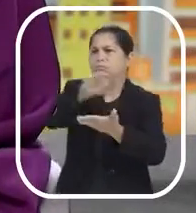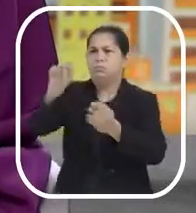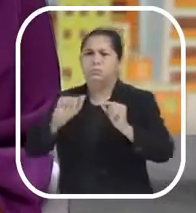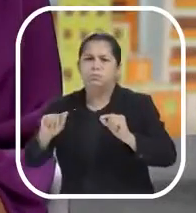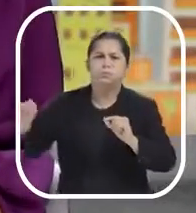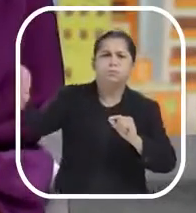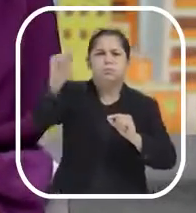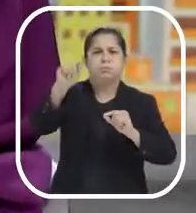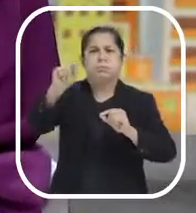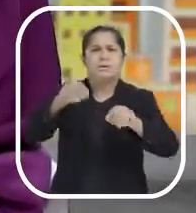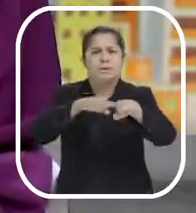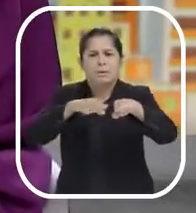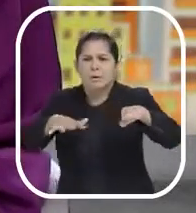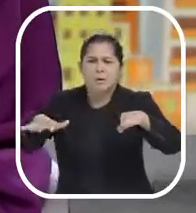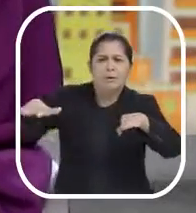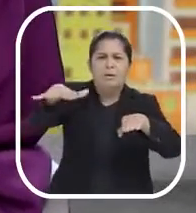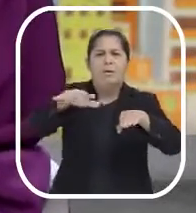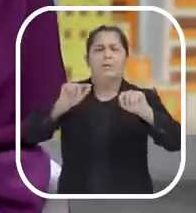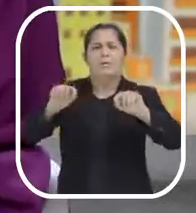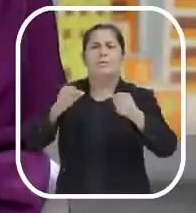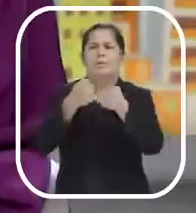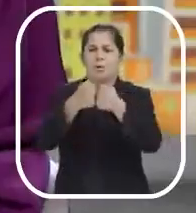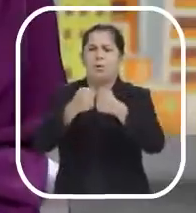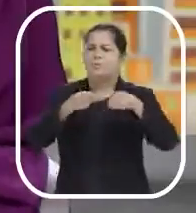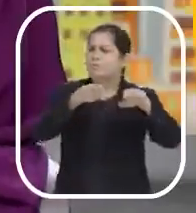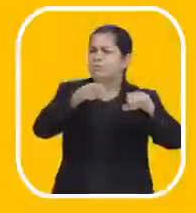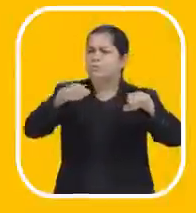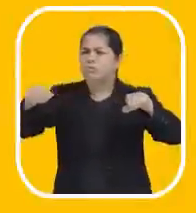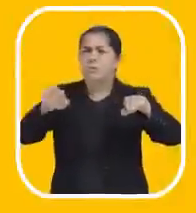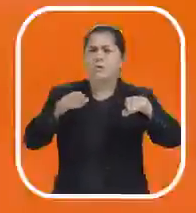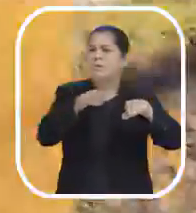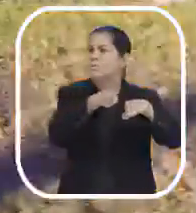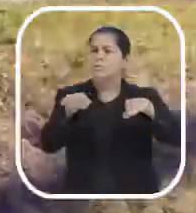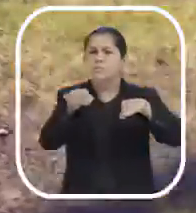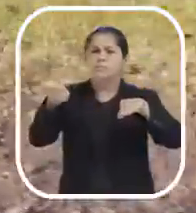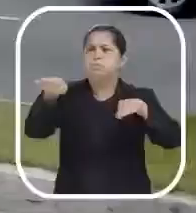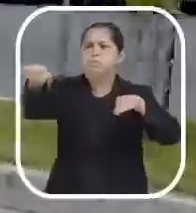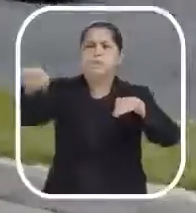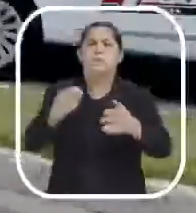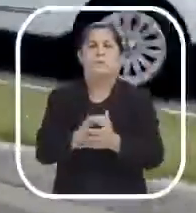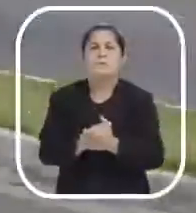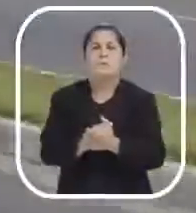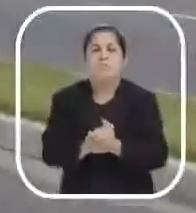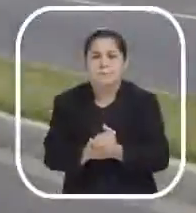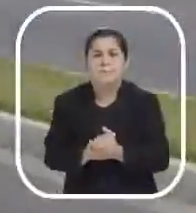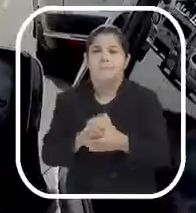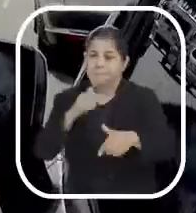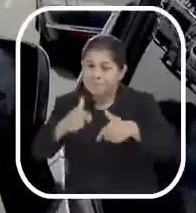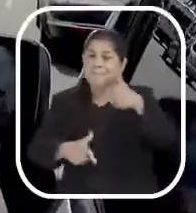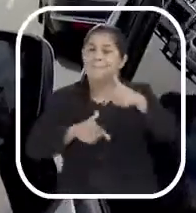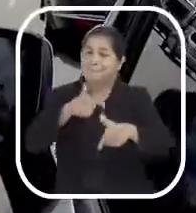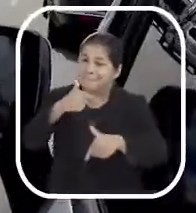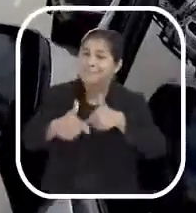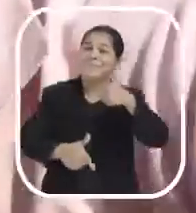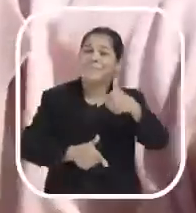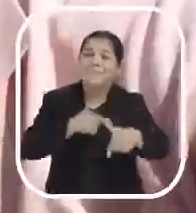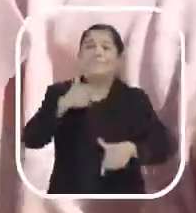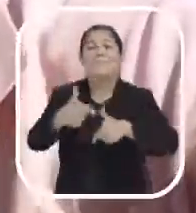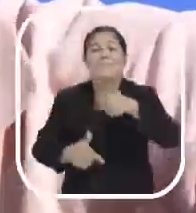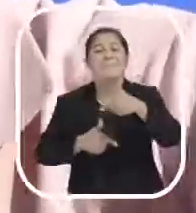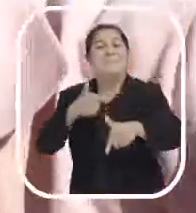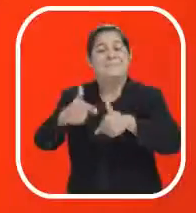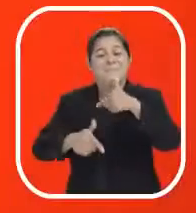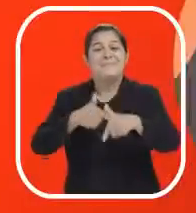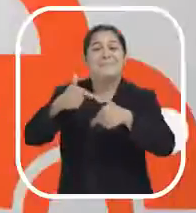transporte. Com linhas de ônibus indo até quem precisa. Pra quem trabalha, para quem vive,